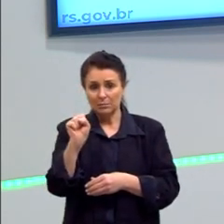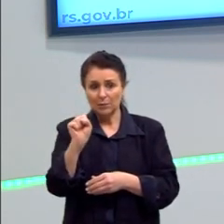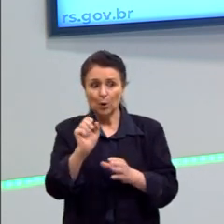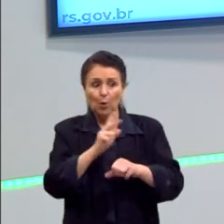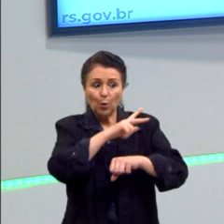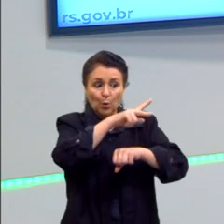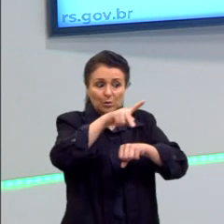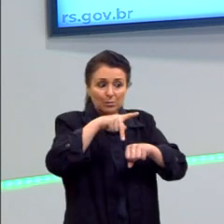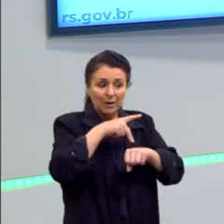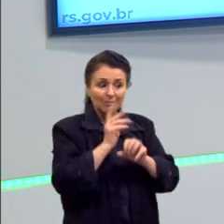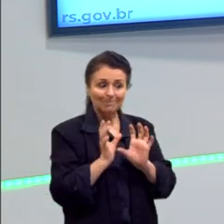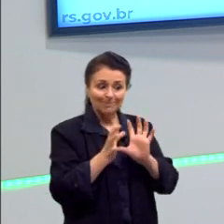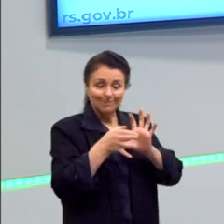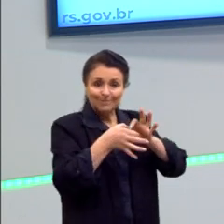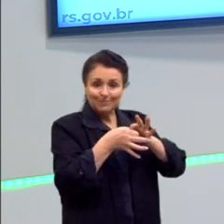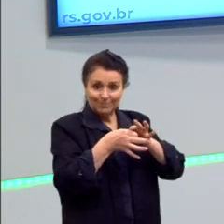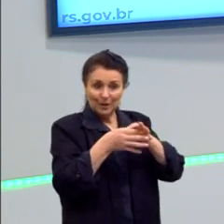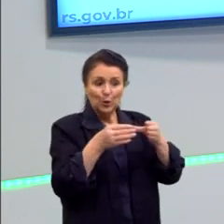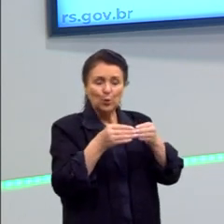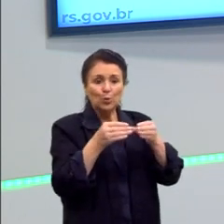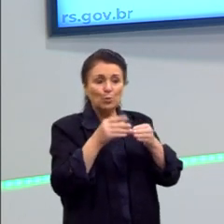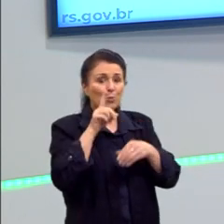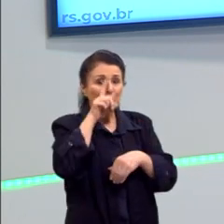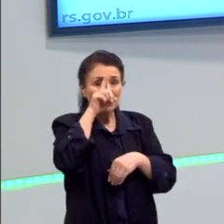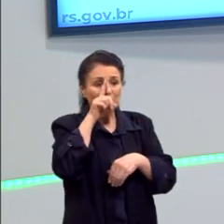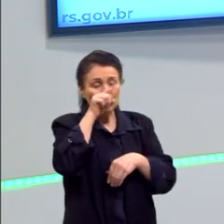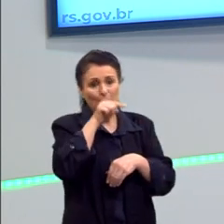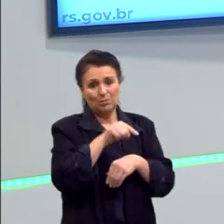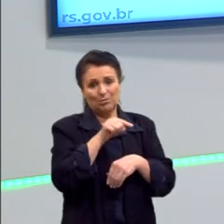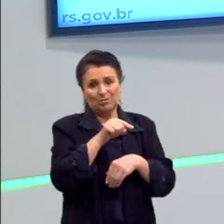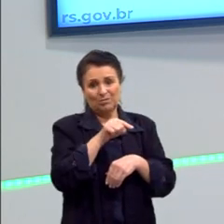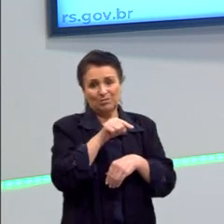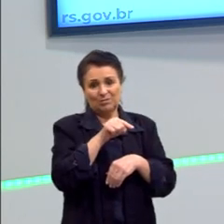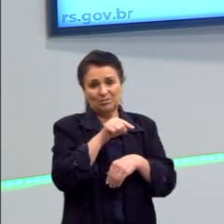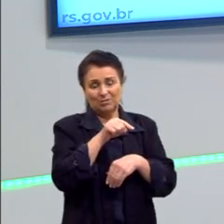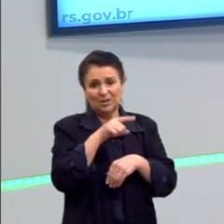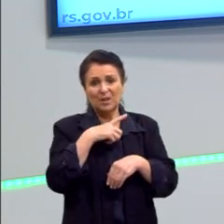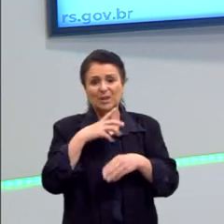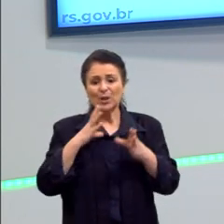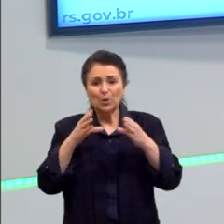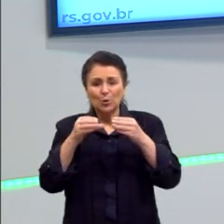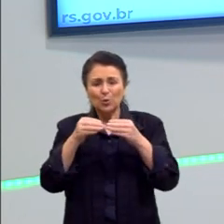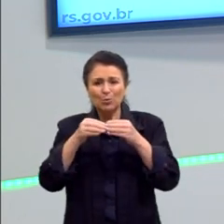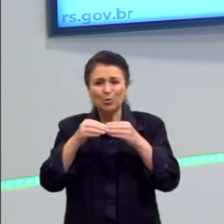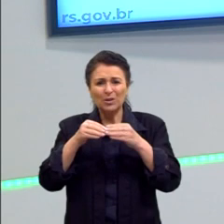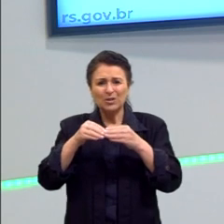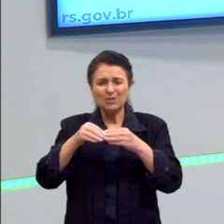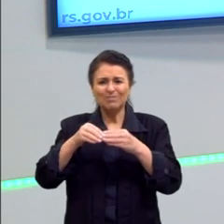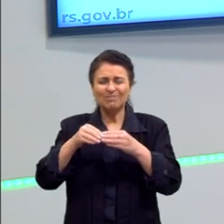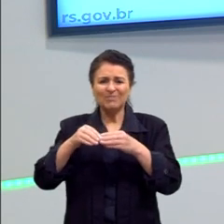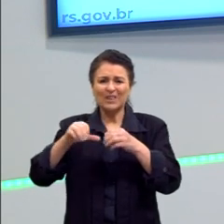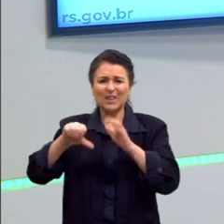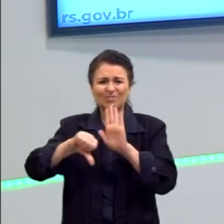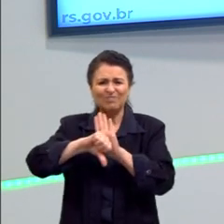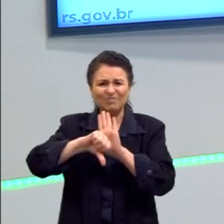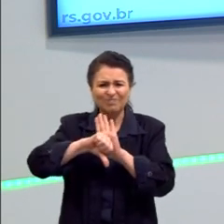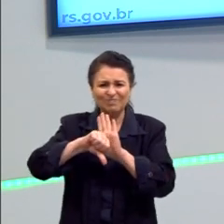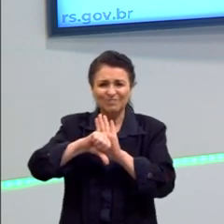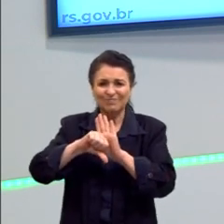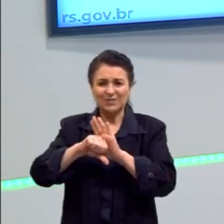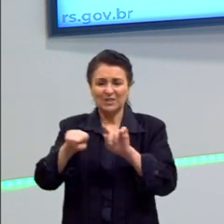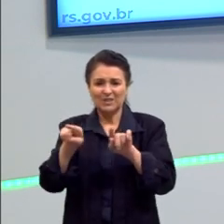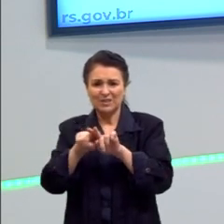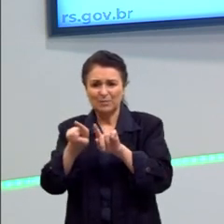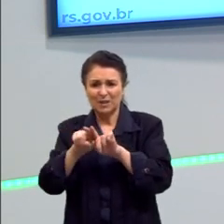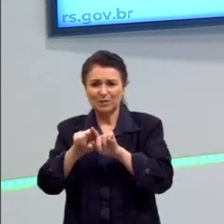onde existem grupos terroristas, onde existem grupos criminosos, de tráfico. Então, há essas forças suaves